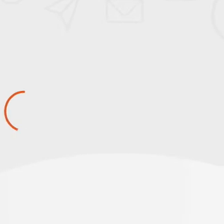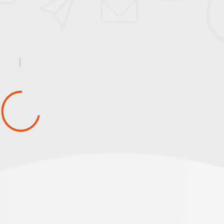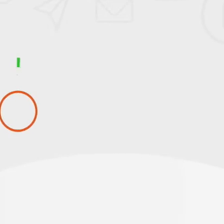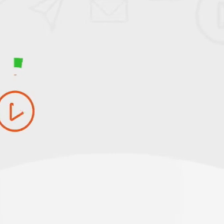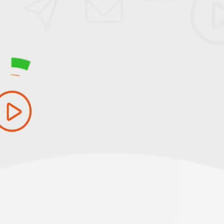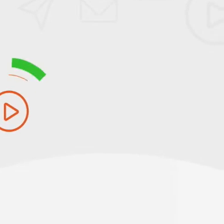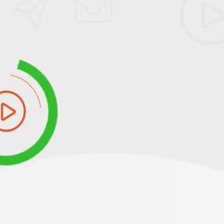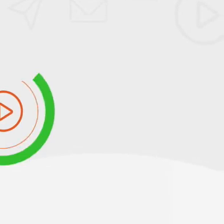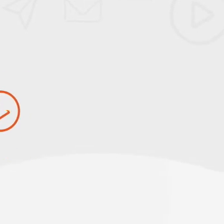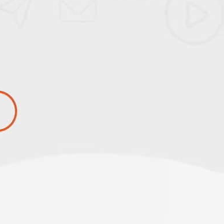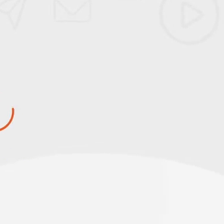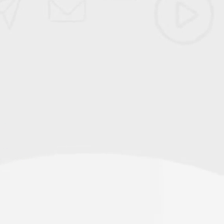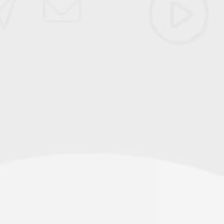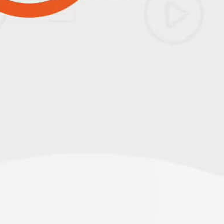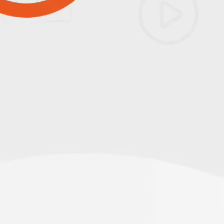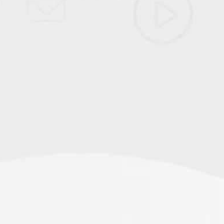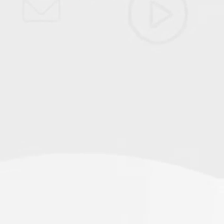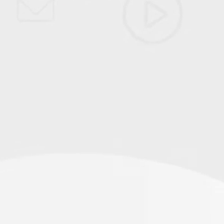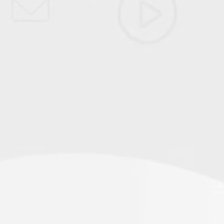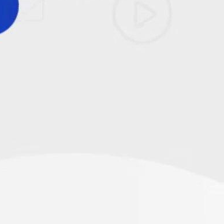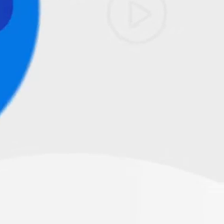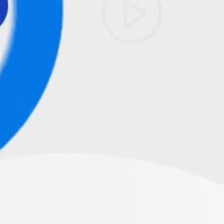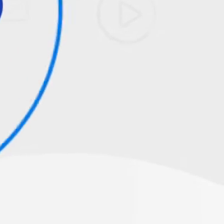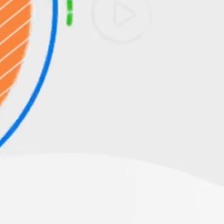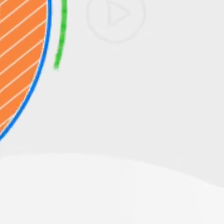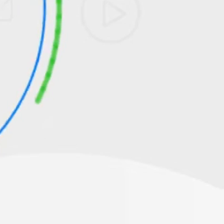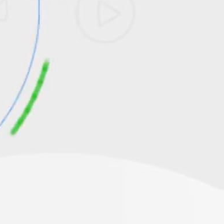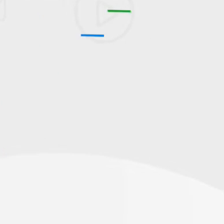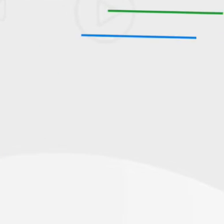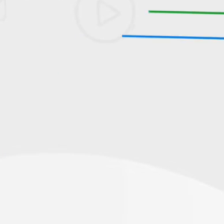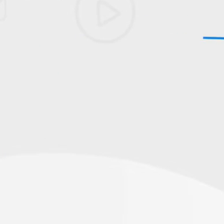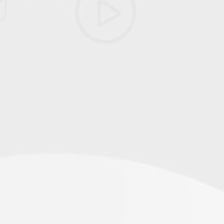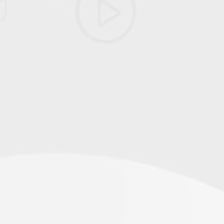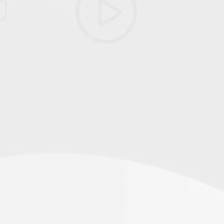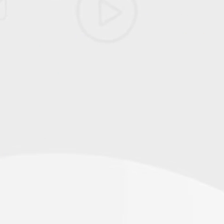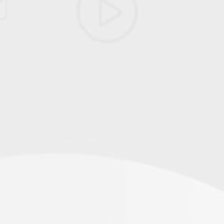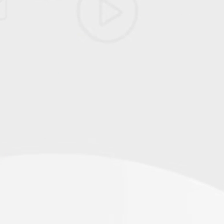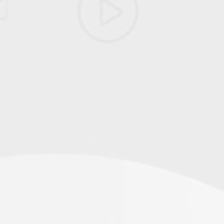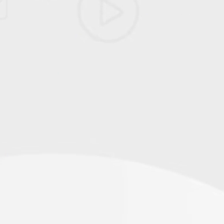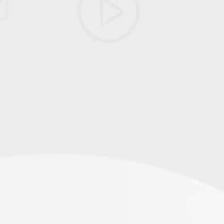eu vou